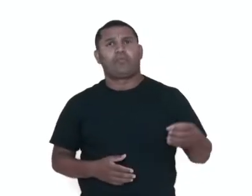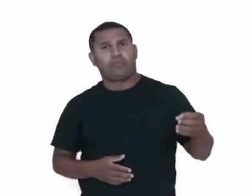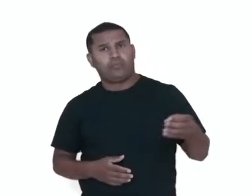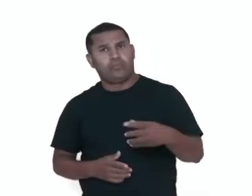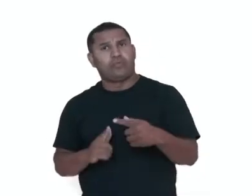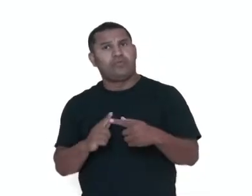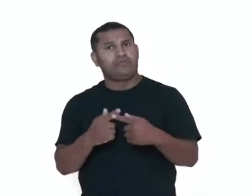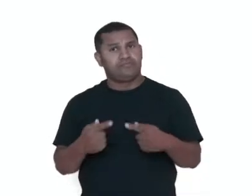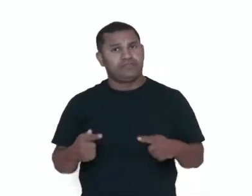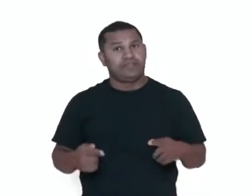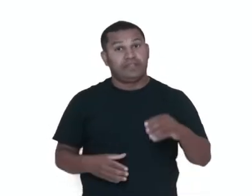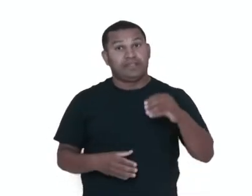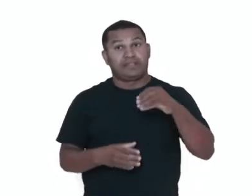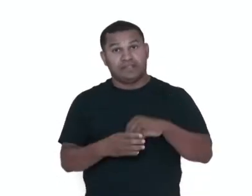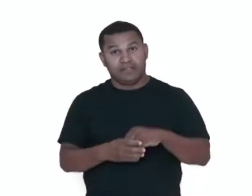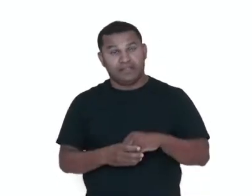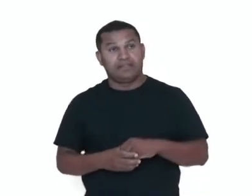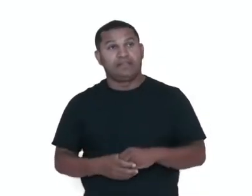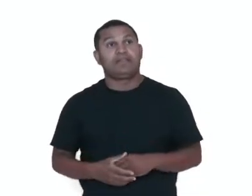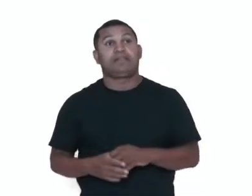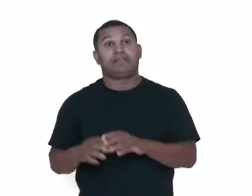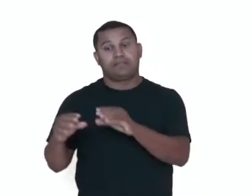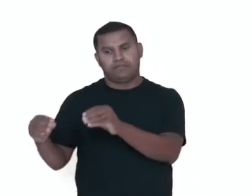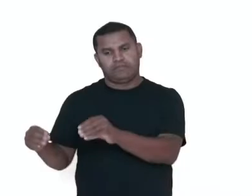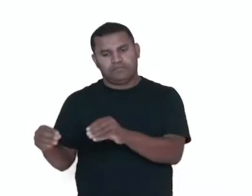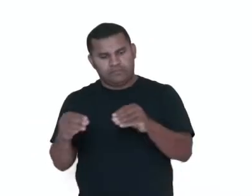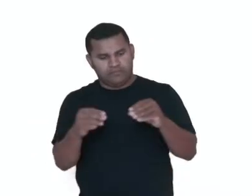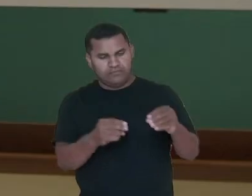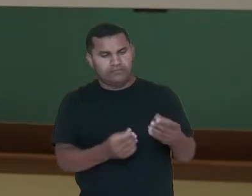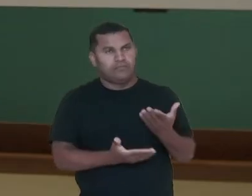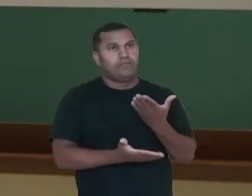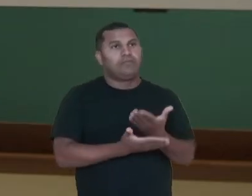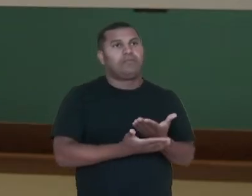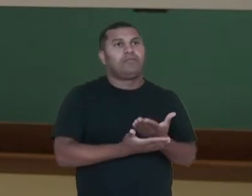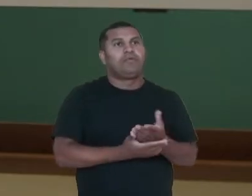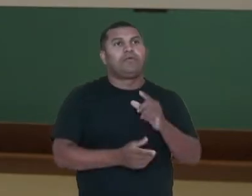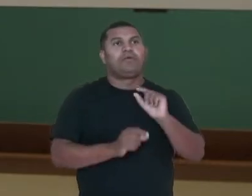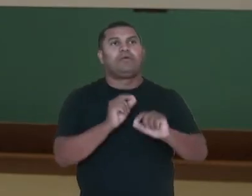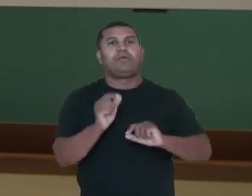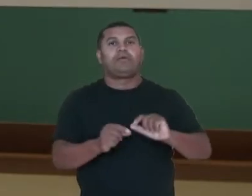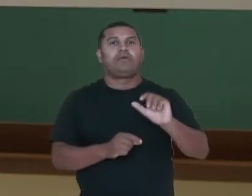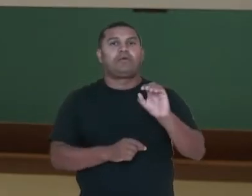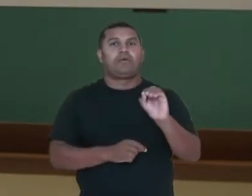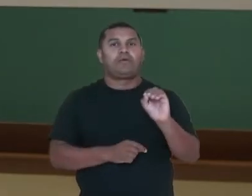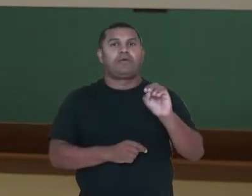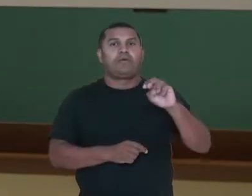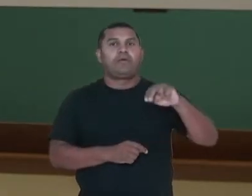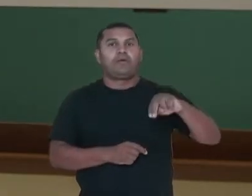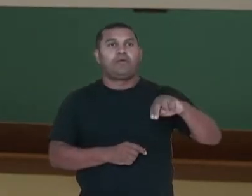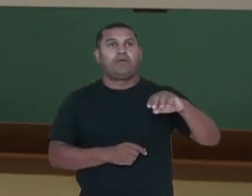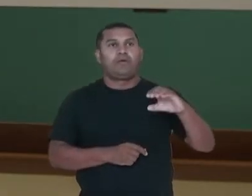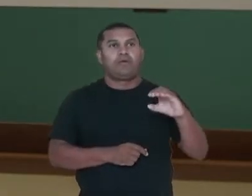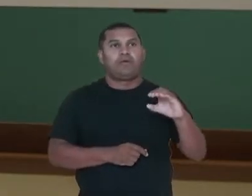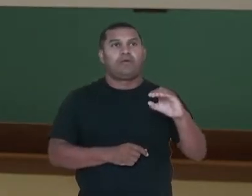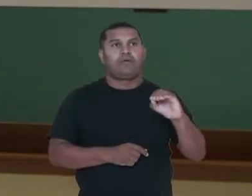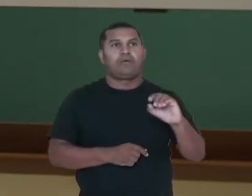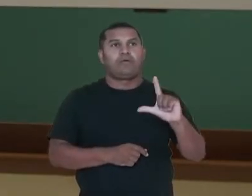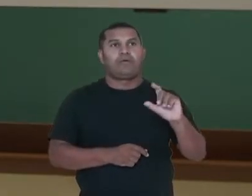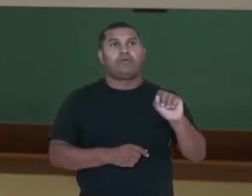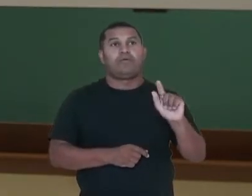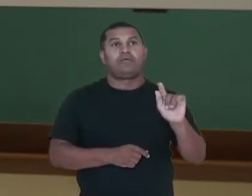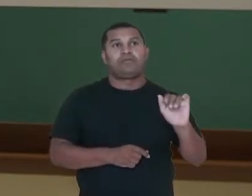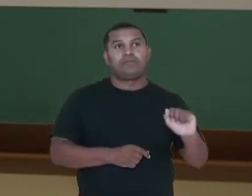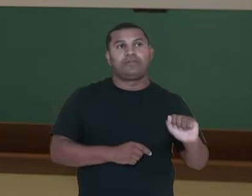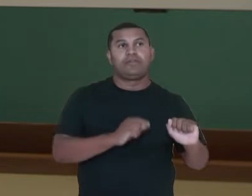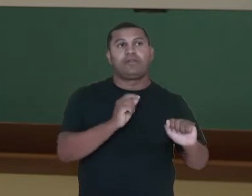que está nele que é estudado na oncologia. Eles são chamados de marcadores moleculares, ou